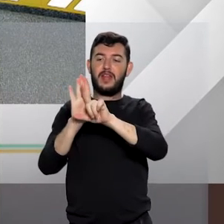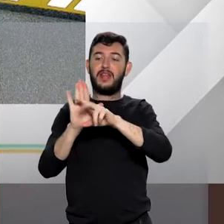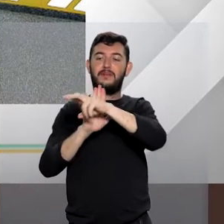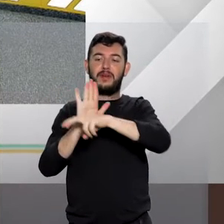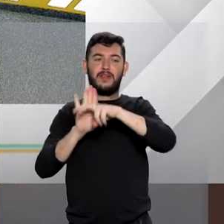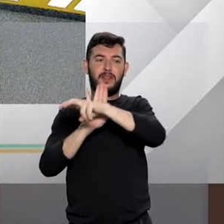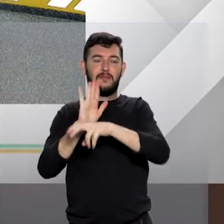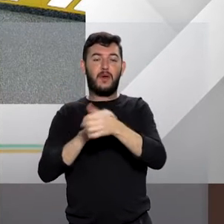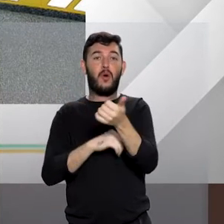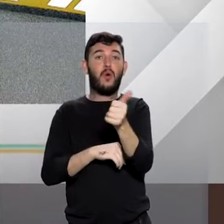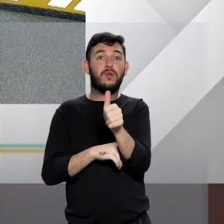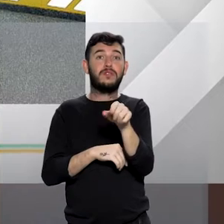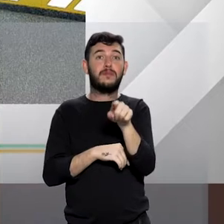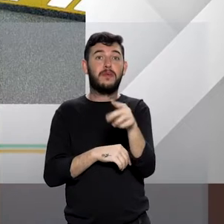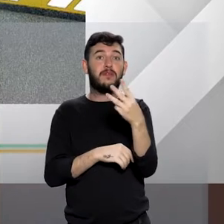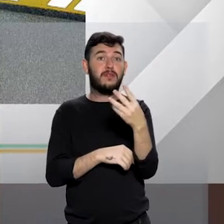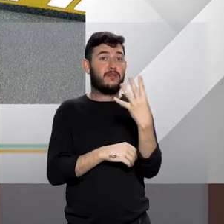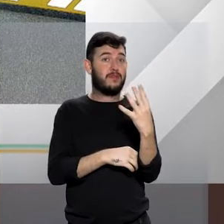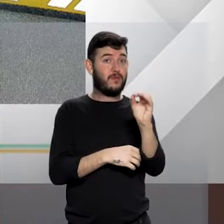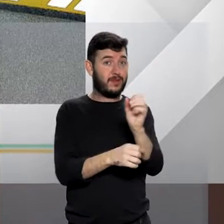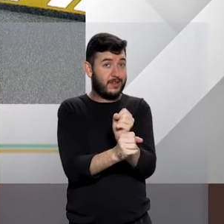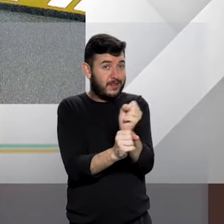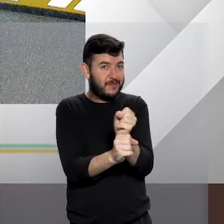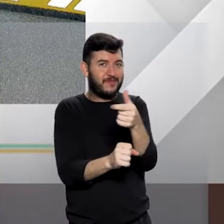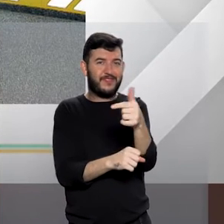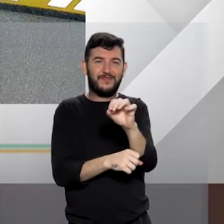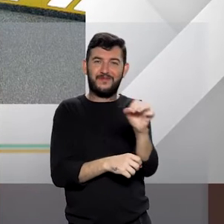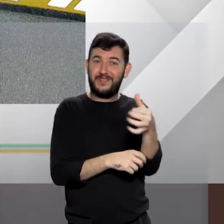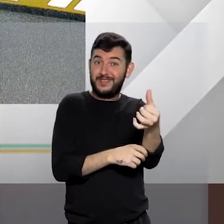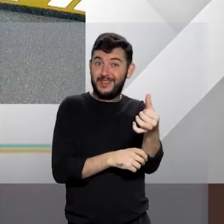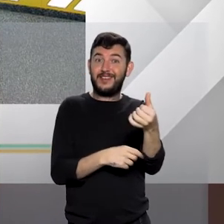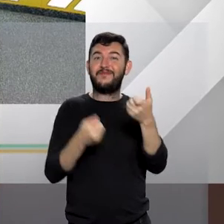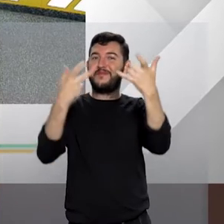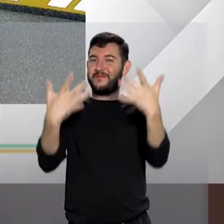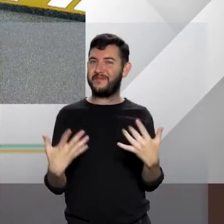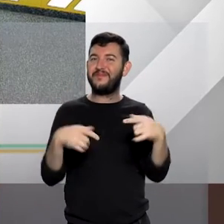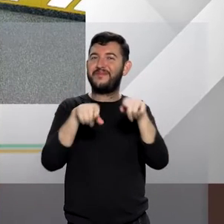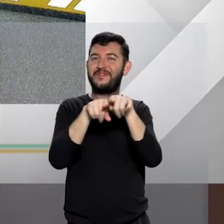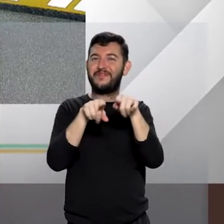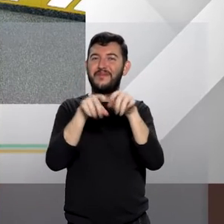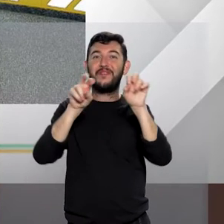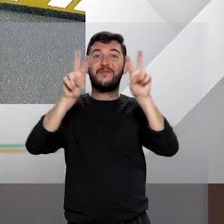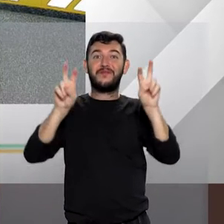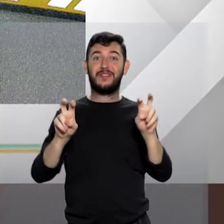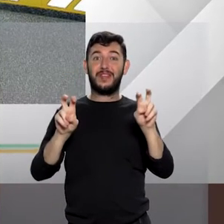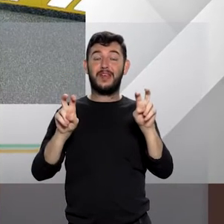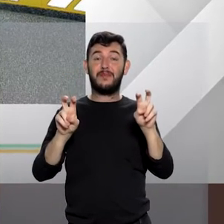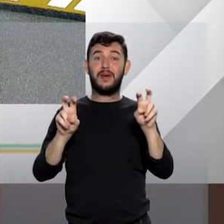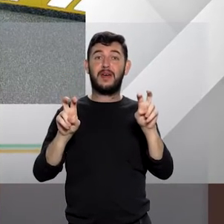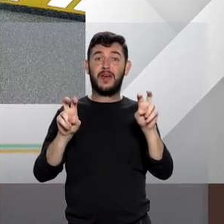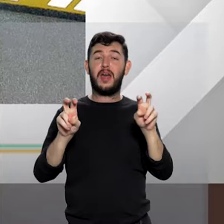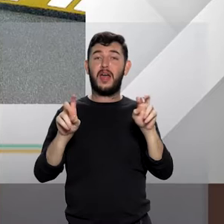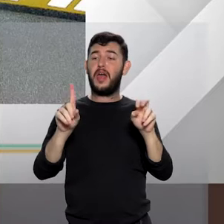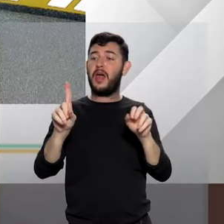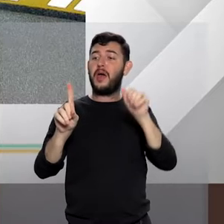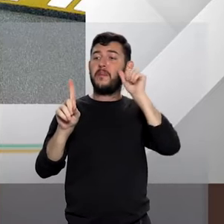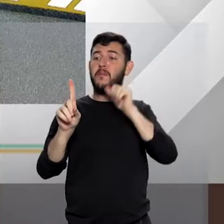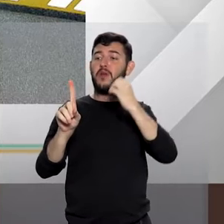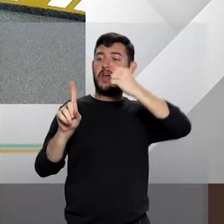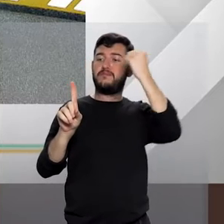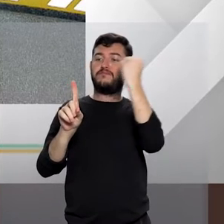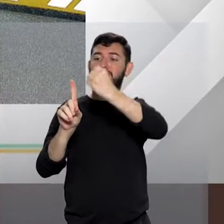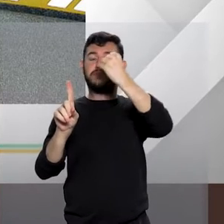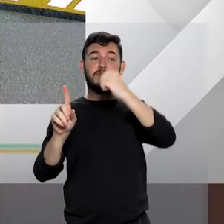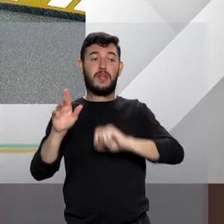nº 11.340, de 2006. Também falaremos um pouco sobre o feminicídio tipificado na Lei 13